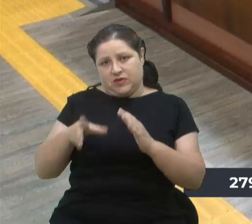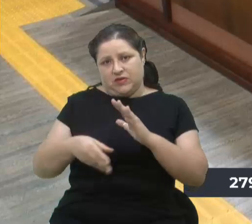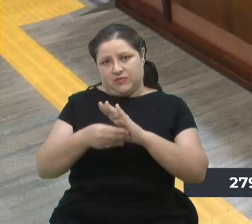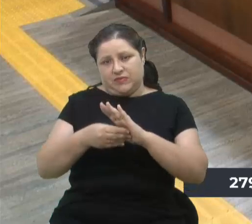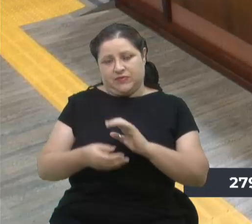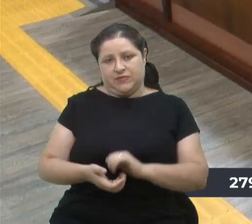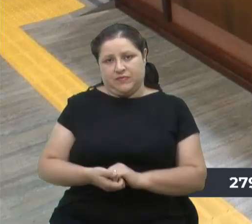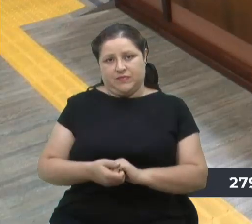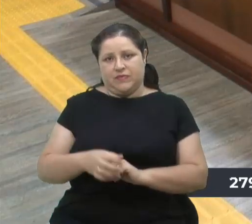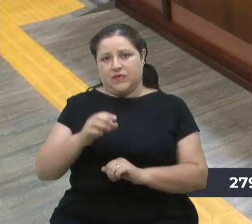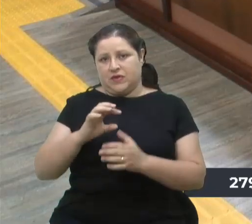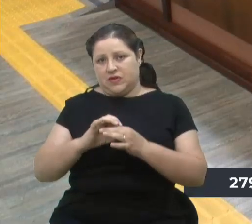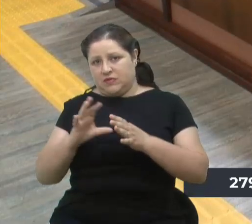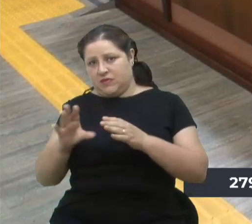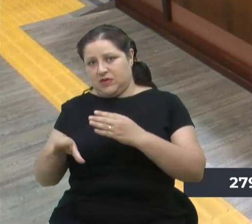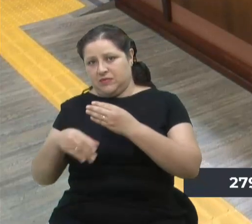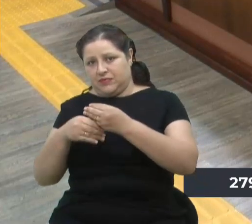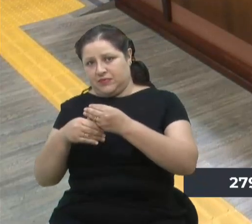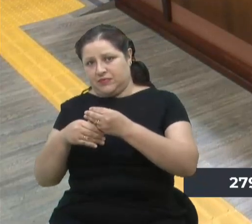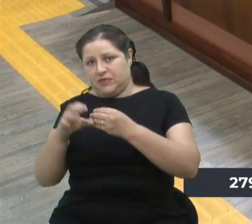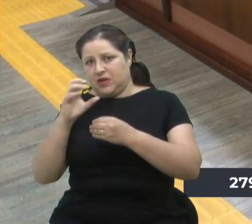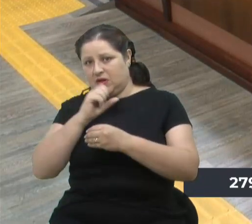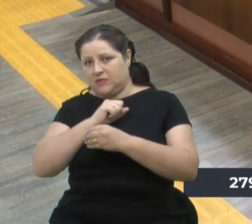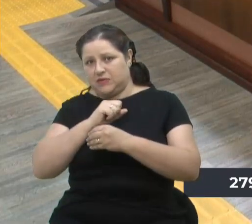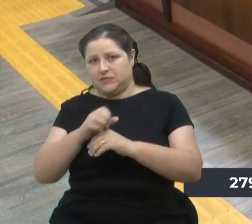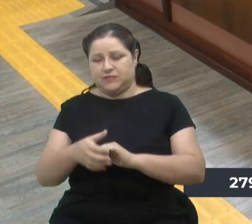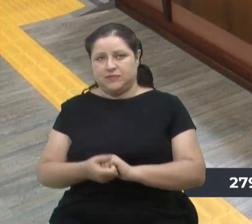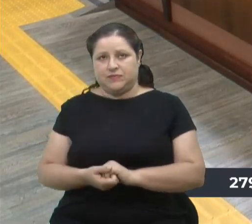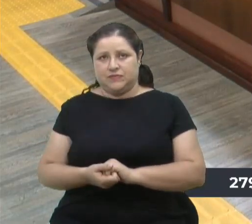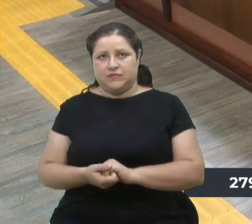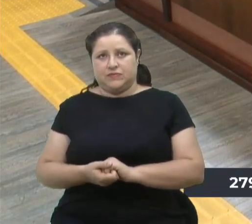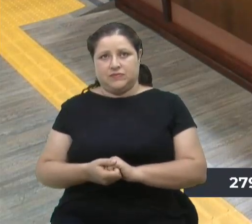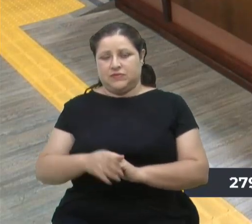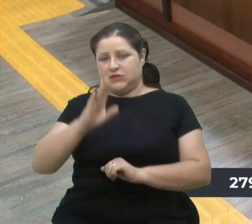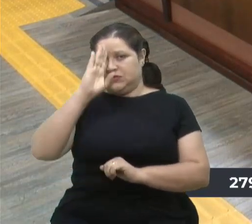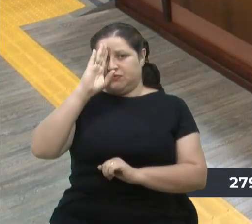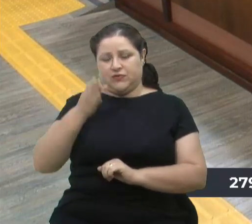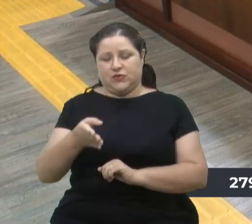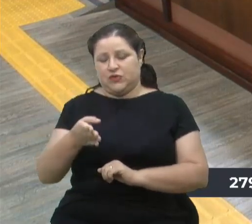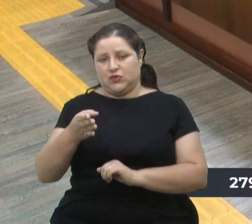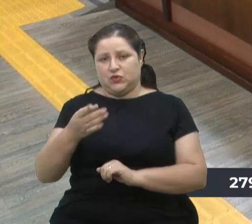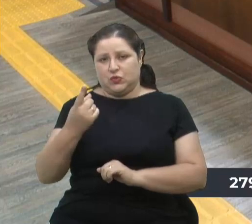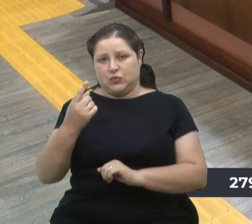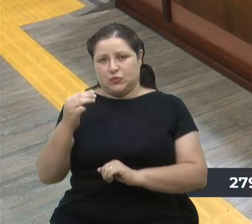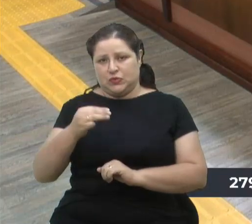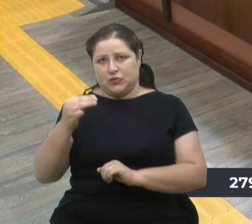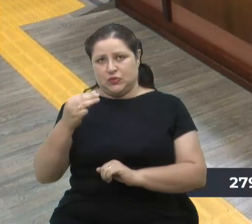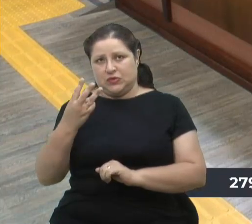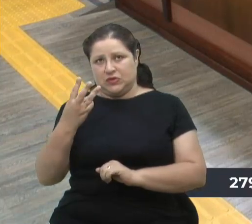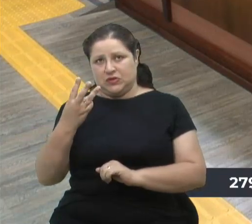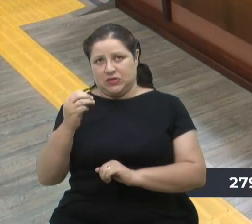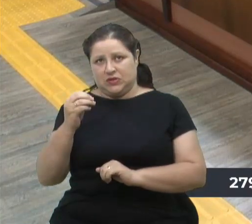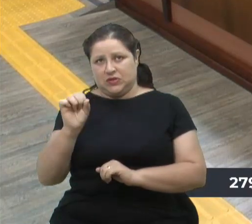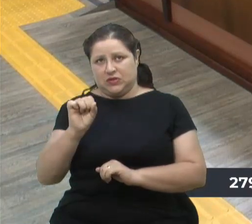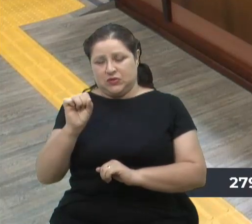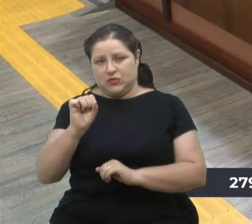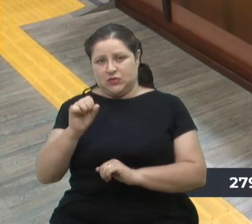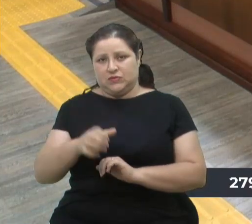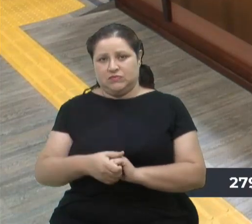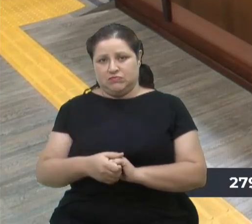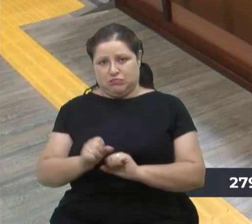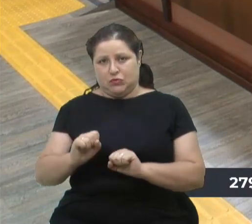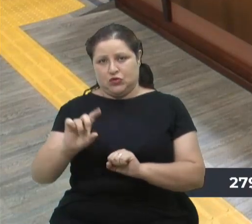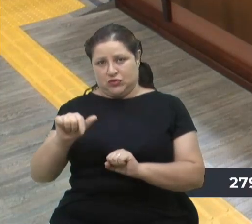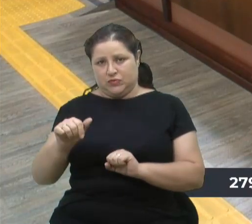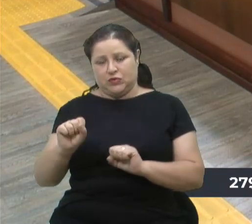Permite uma parte, vereador Scalco, de imediato é cirúrgico em um minuto e trinta segundos. Ou depois, como o preferir. Pode,